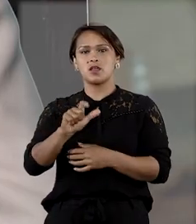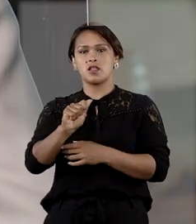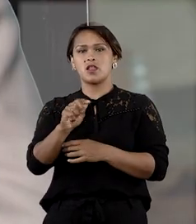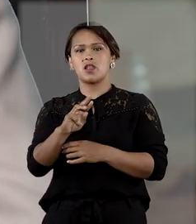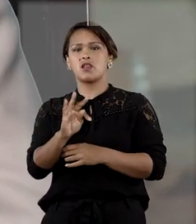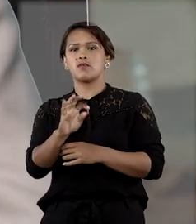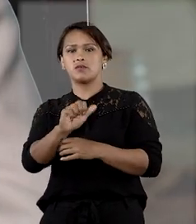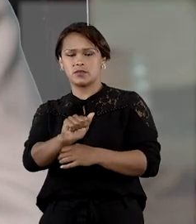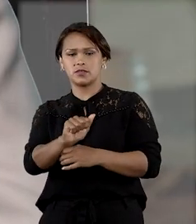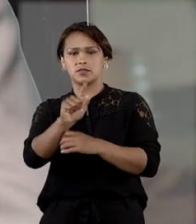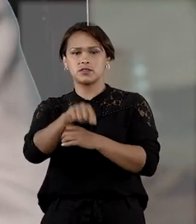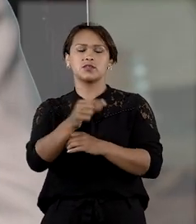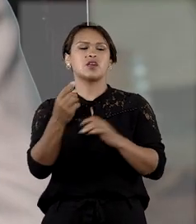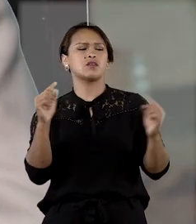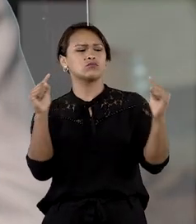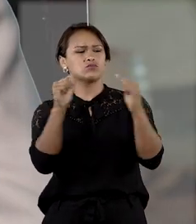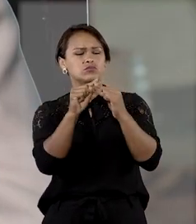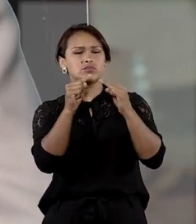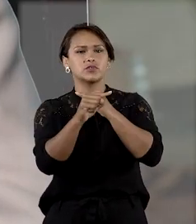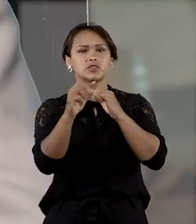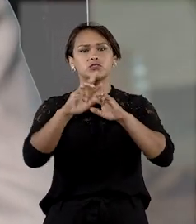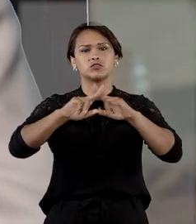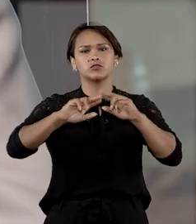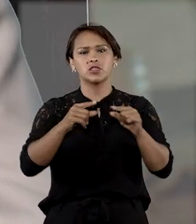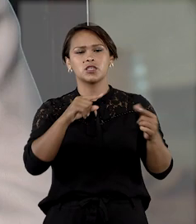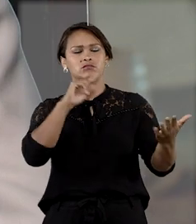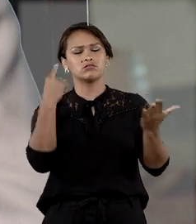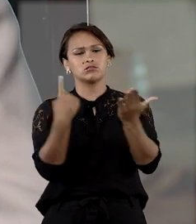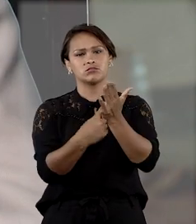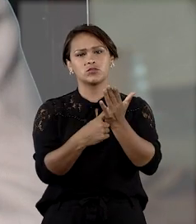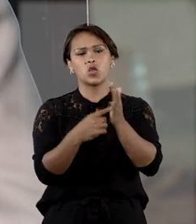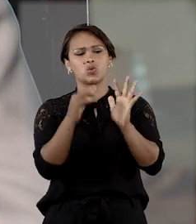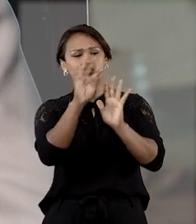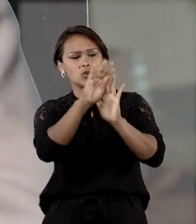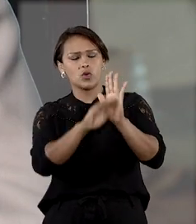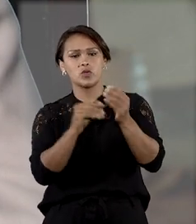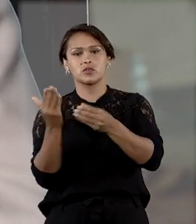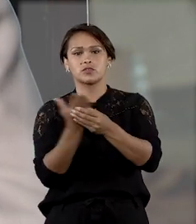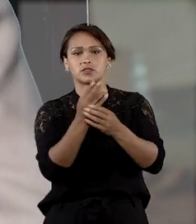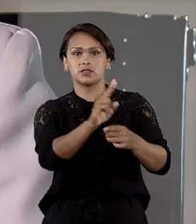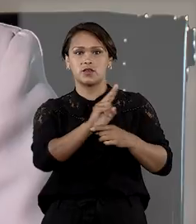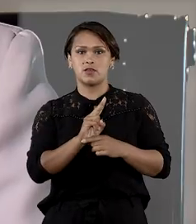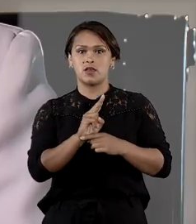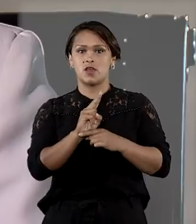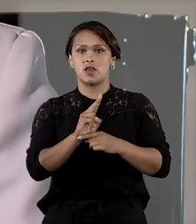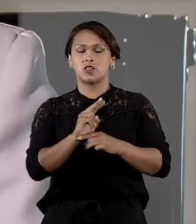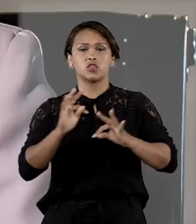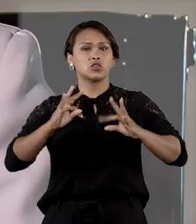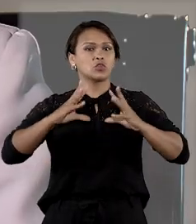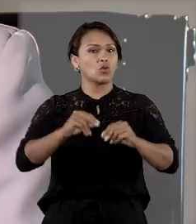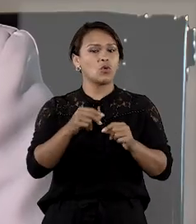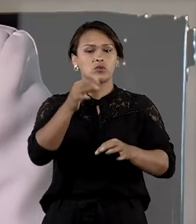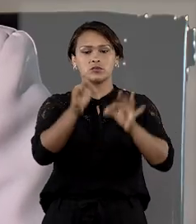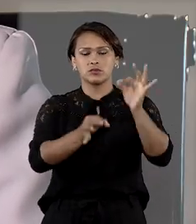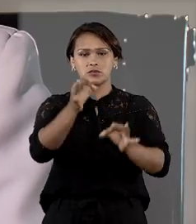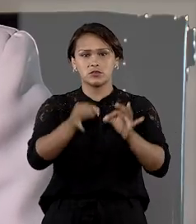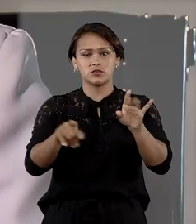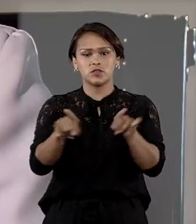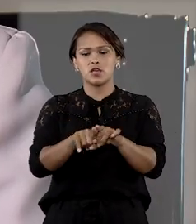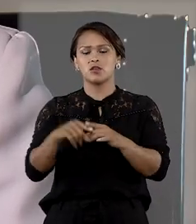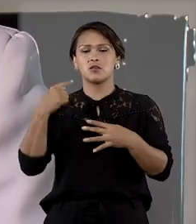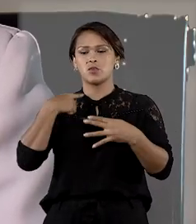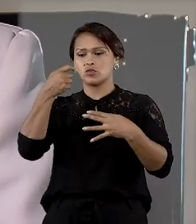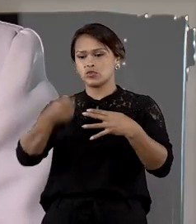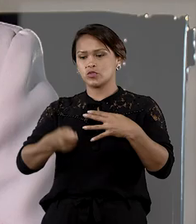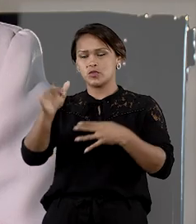ministra Laurita Vaz, as inconsistências encontradas na autuação das medidas cautelares foram devidamente justificadas